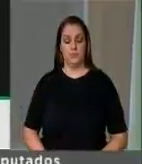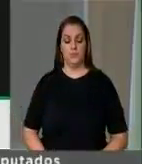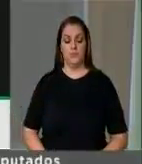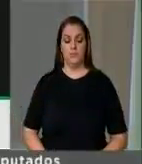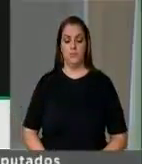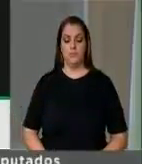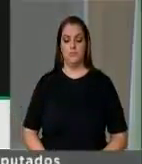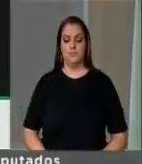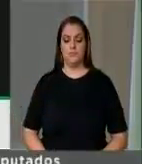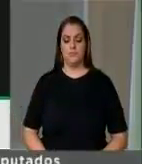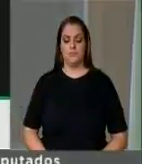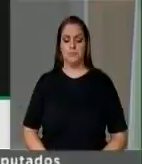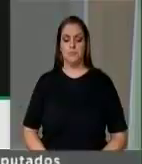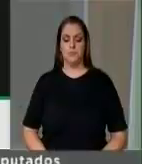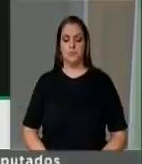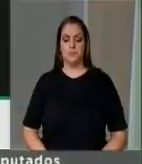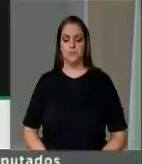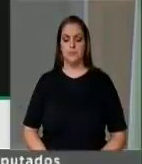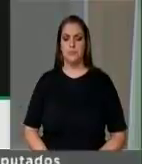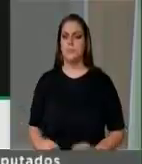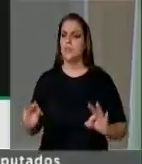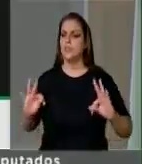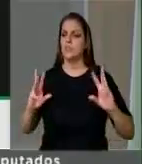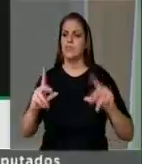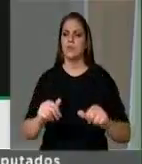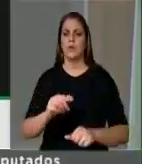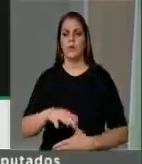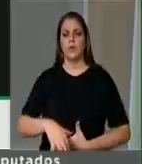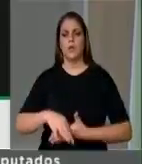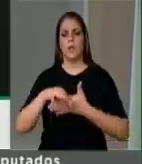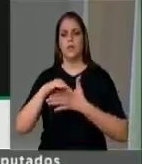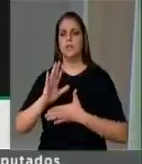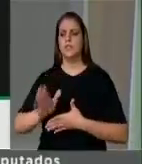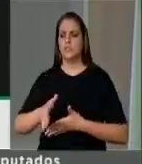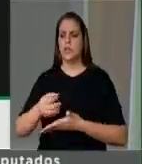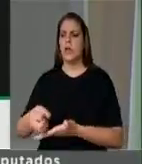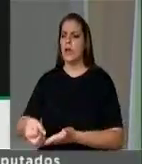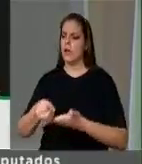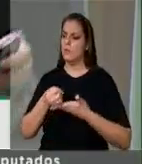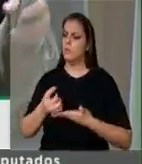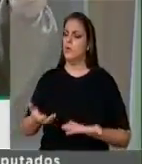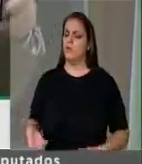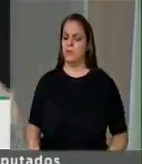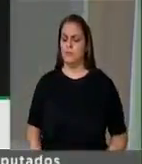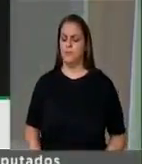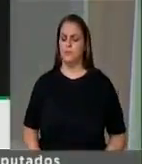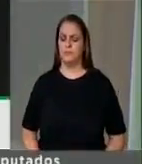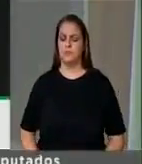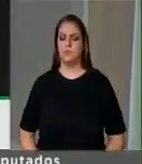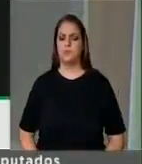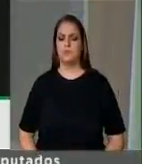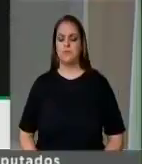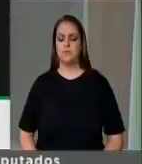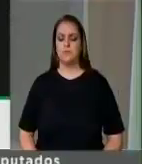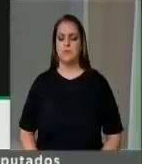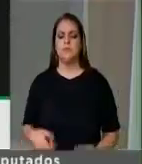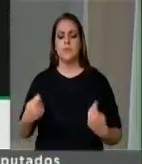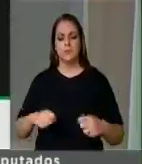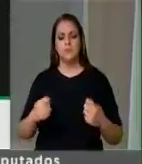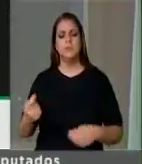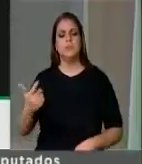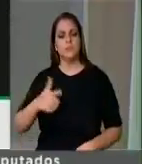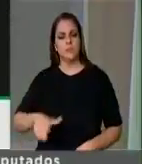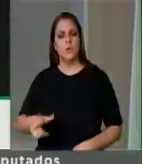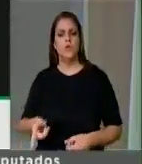apoio de todos os líderes, para que a gente vote aqui o retorno do